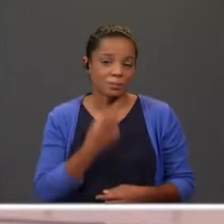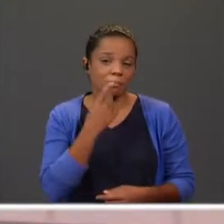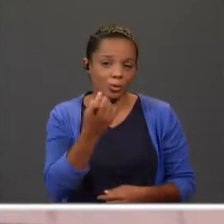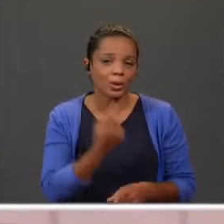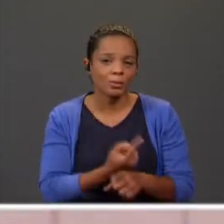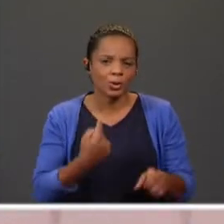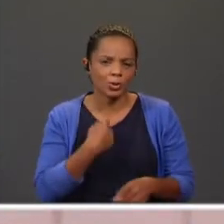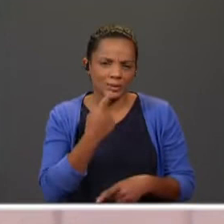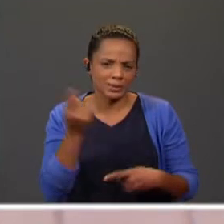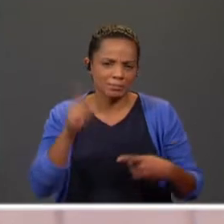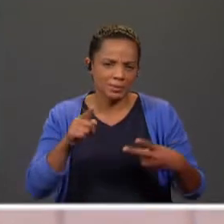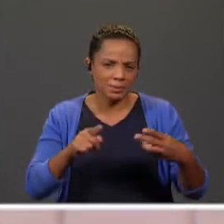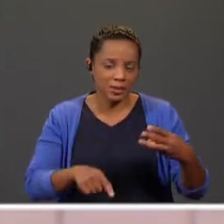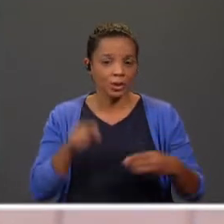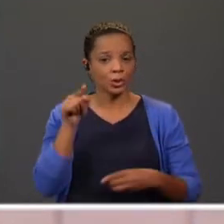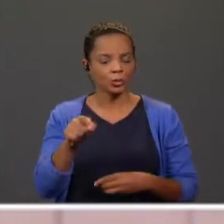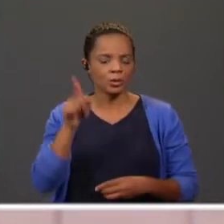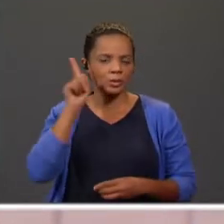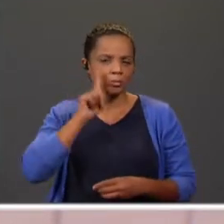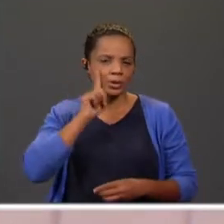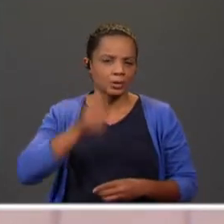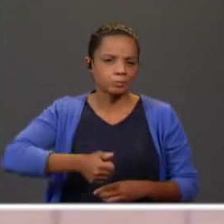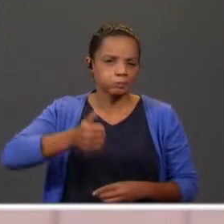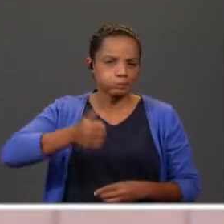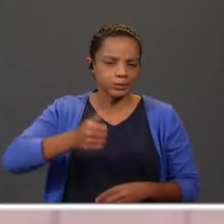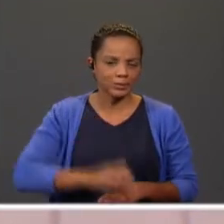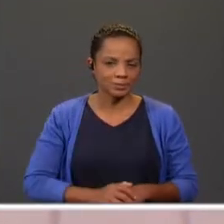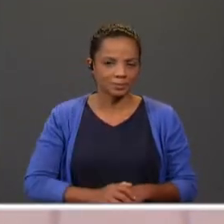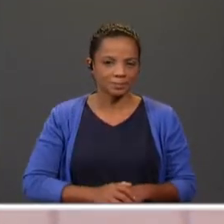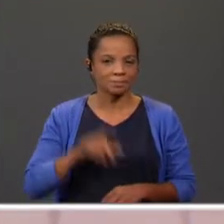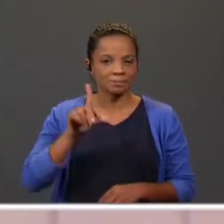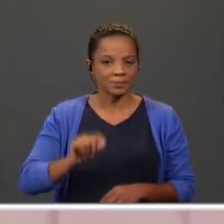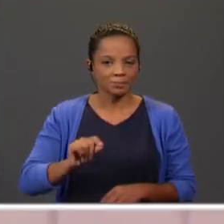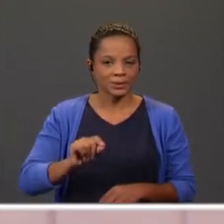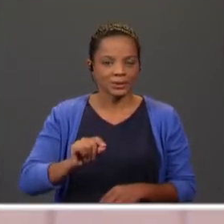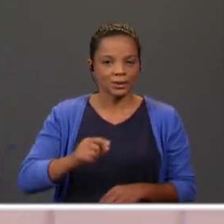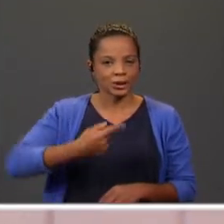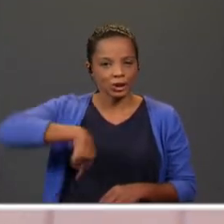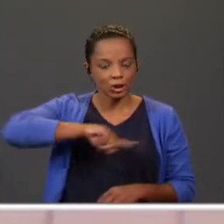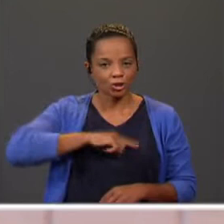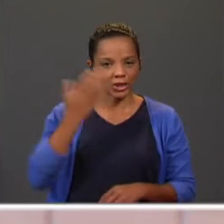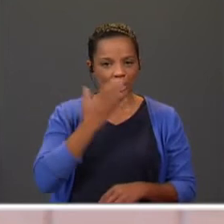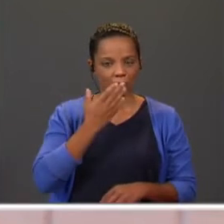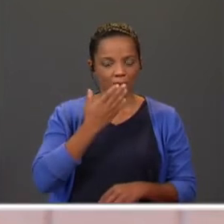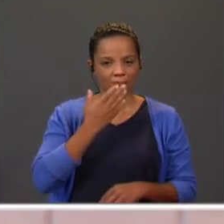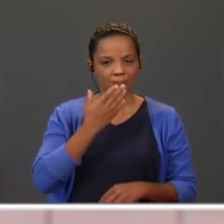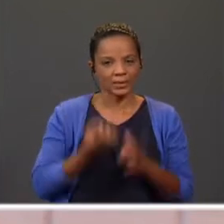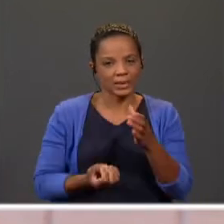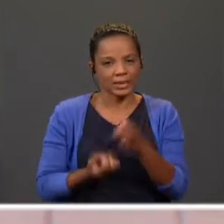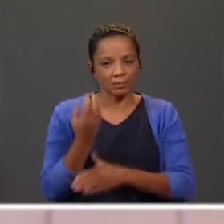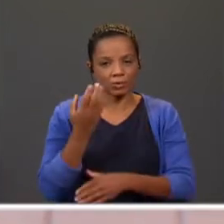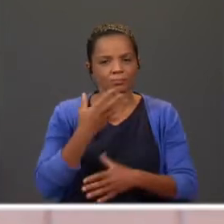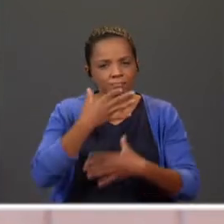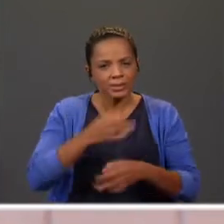já te disse algumas vezes, tu és o mais importante e o motivo pelo qual nós fazemos estes blocos. Acredita uma equipa